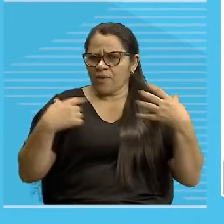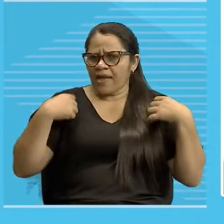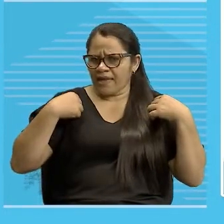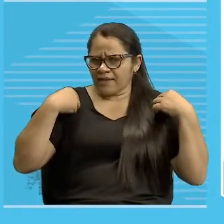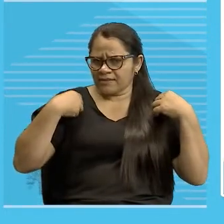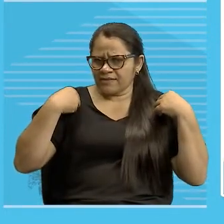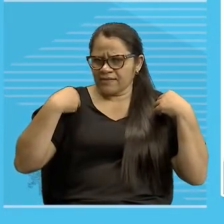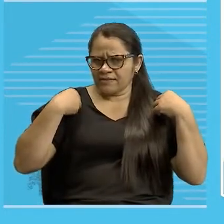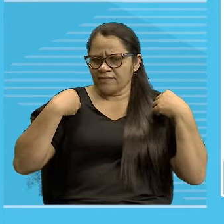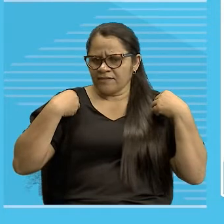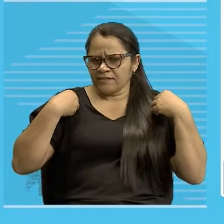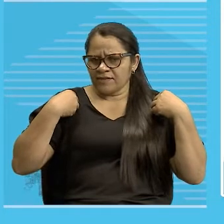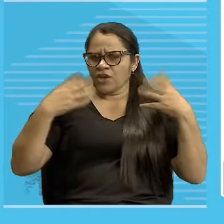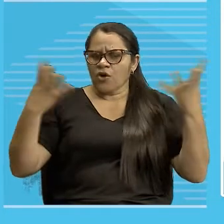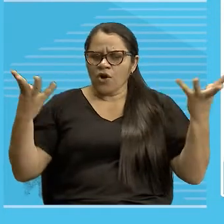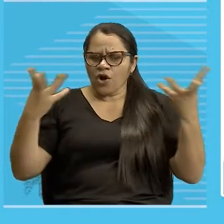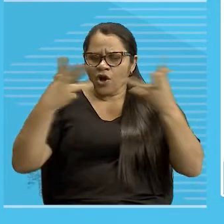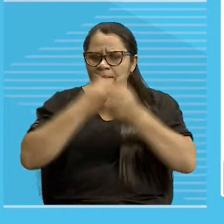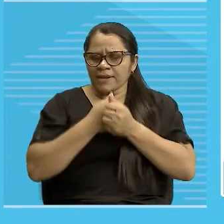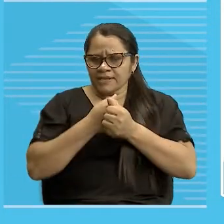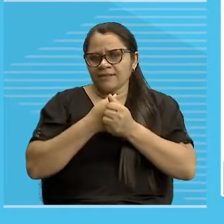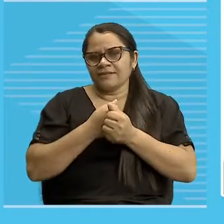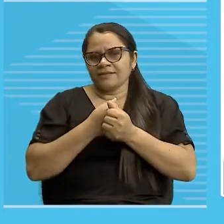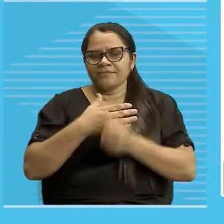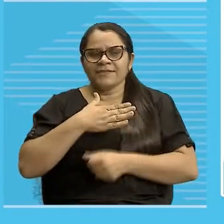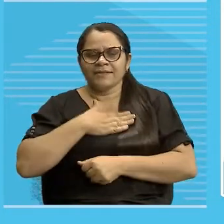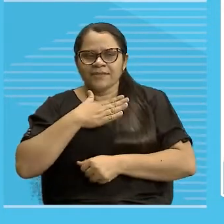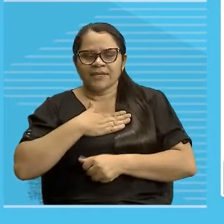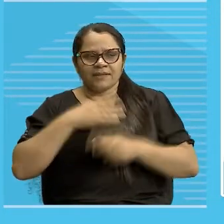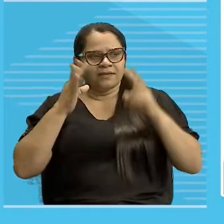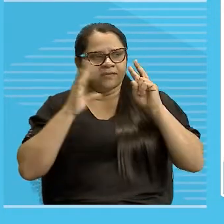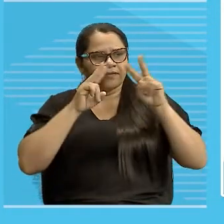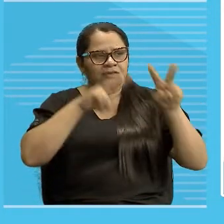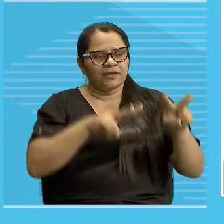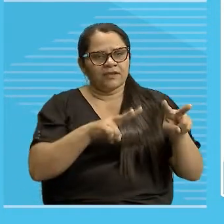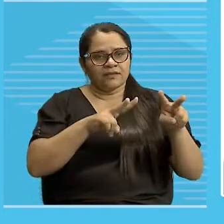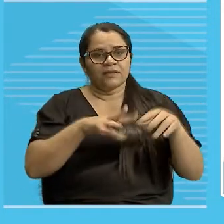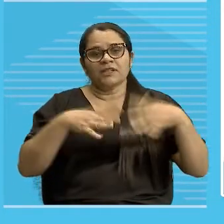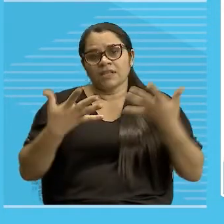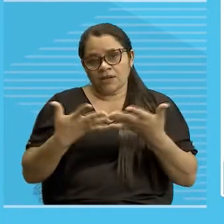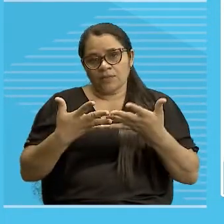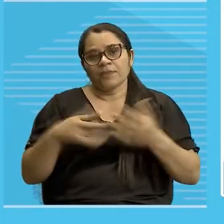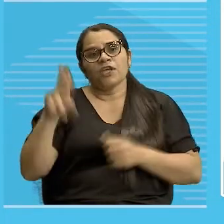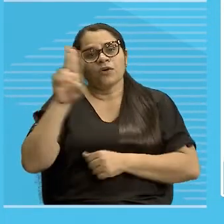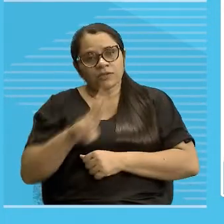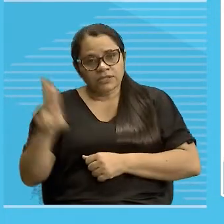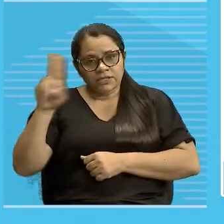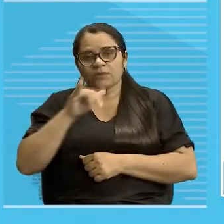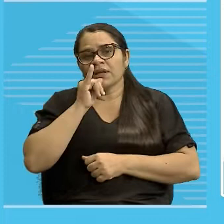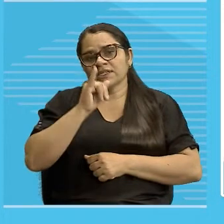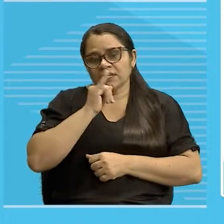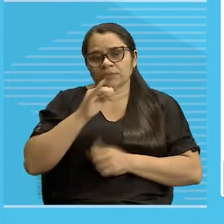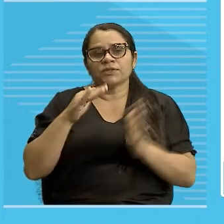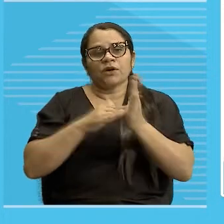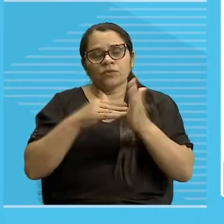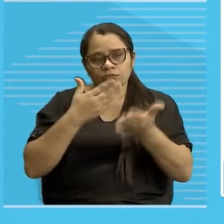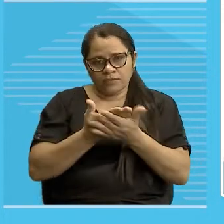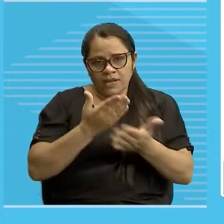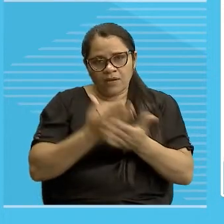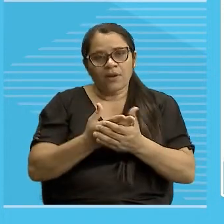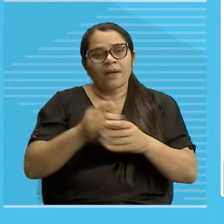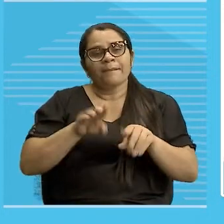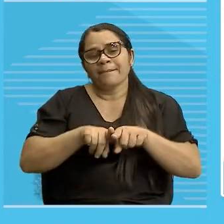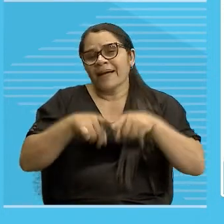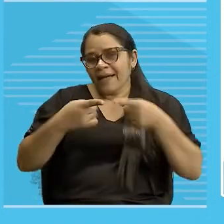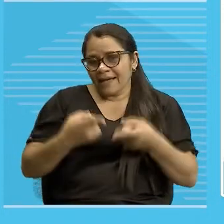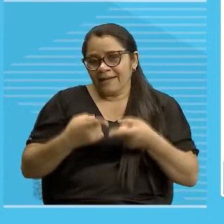minha, a gente até analisou esses exemplos na última aula, mas eu preferi retomar, porque é algo que precisa de um pouquinho mais explicação,